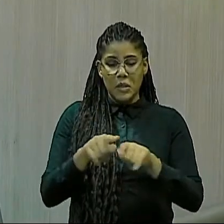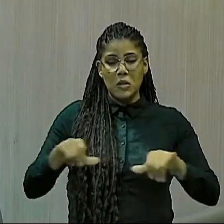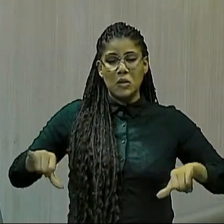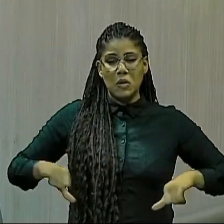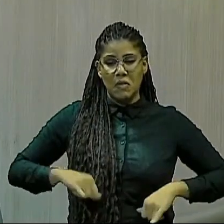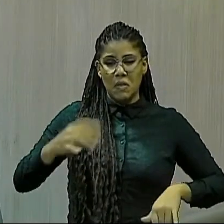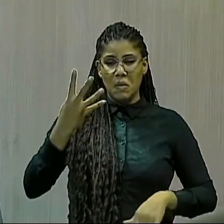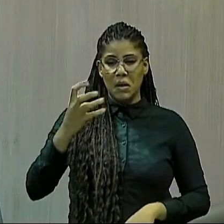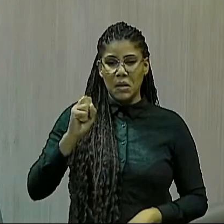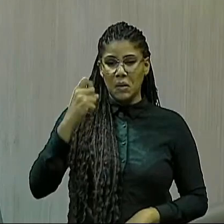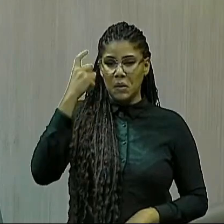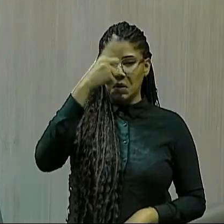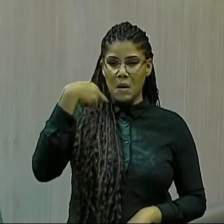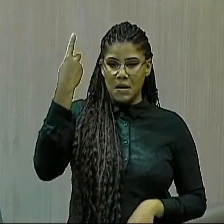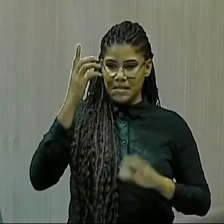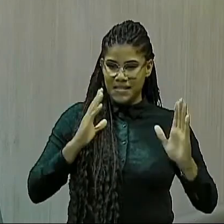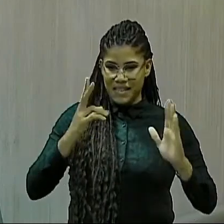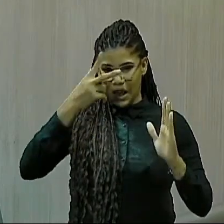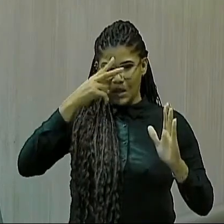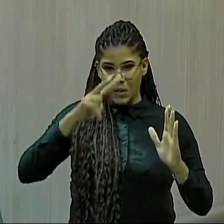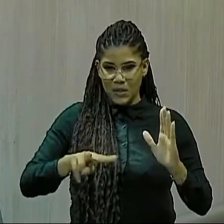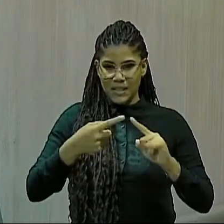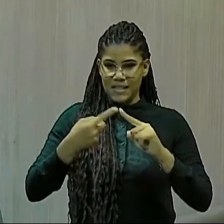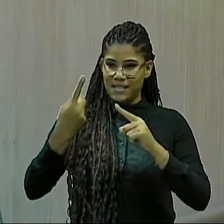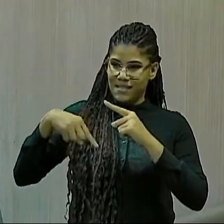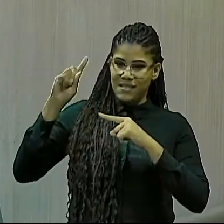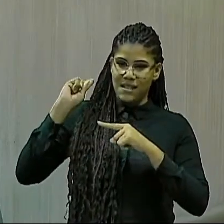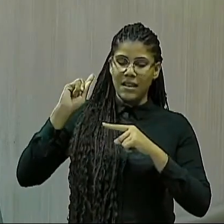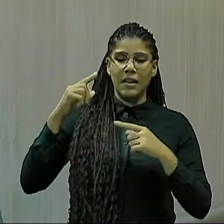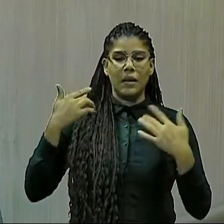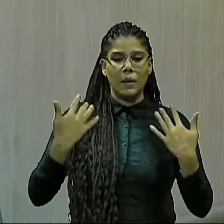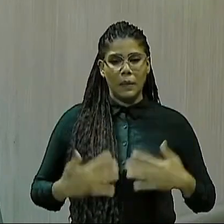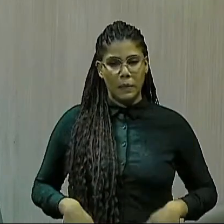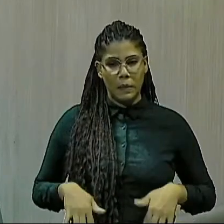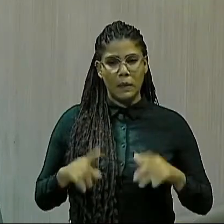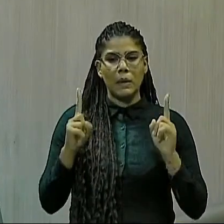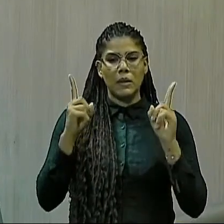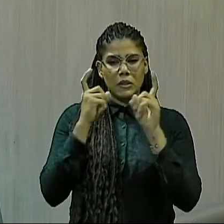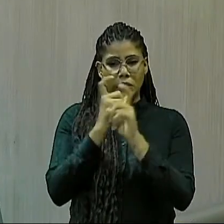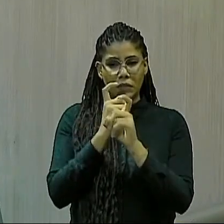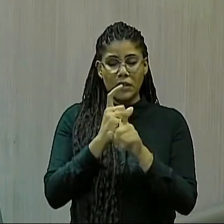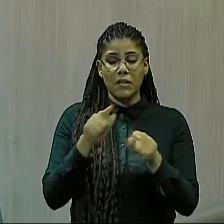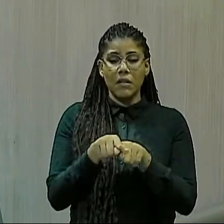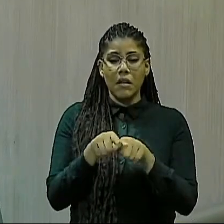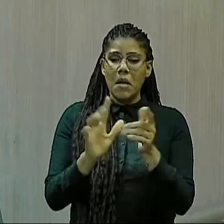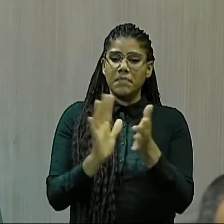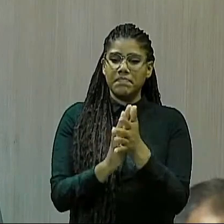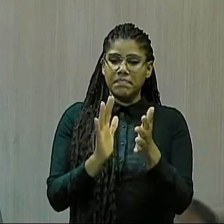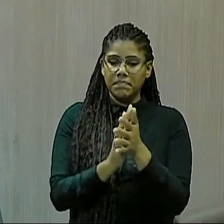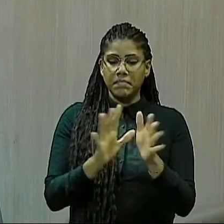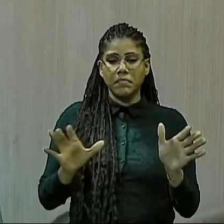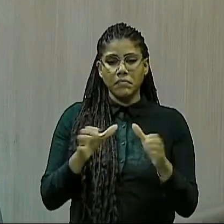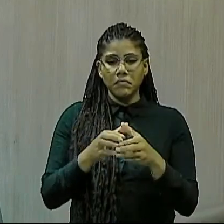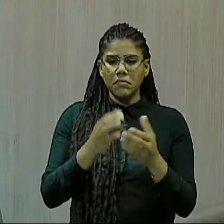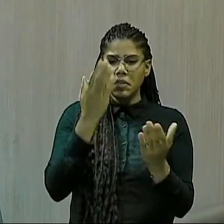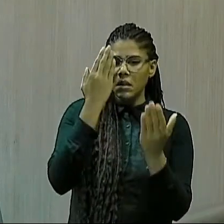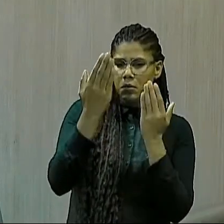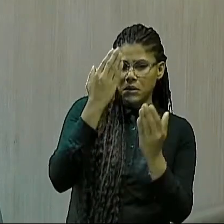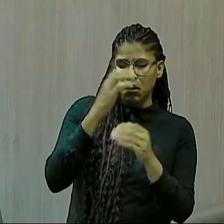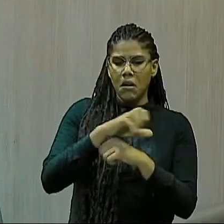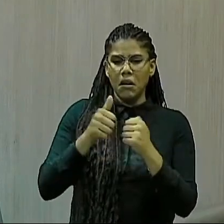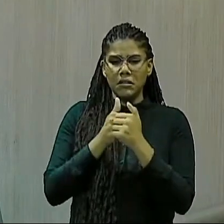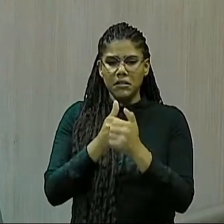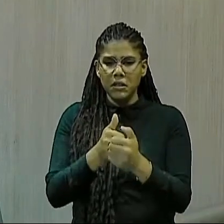Quero aqui deixar registrado o papel da Prefeitura Municipal, que atuou com os profissionais, psicólogos, assistentes sociais,